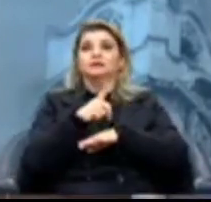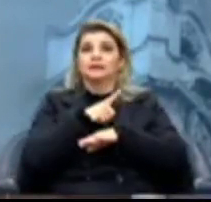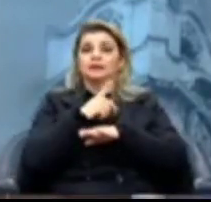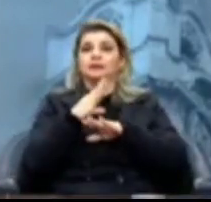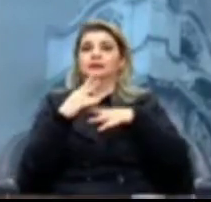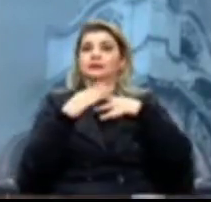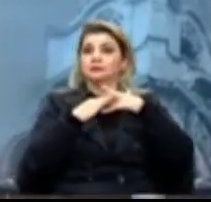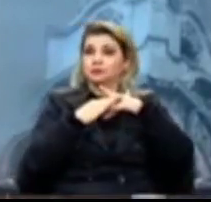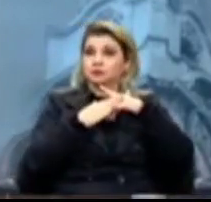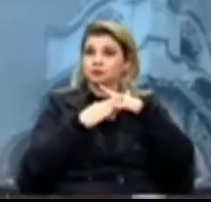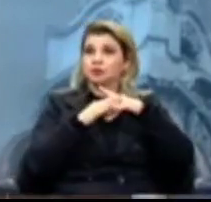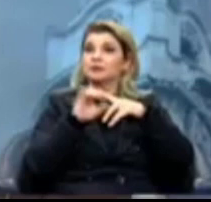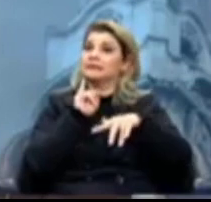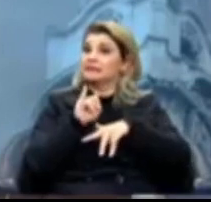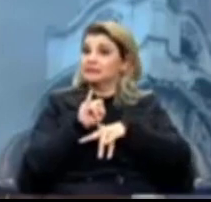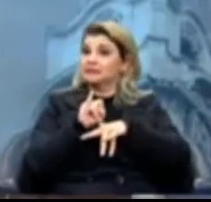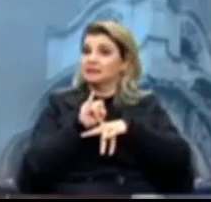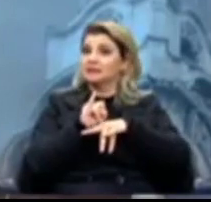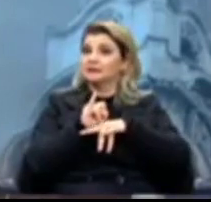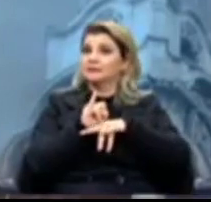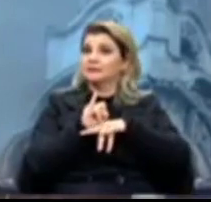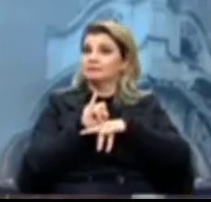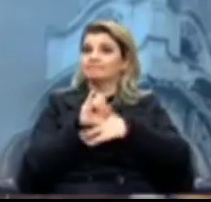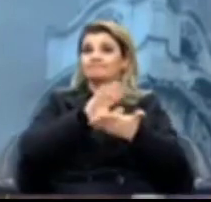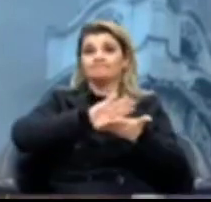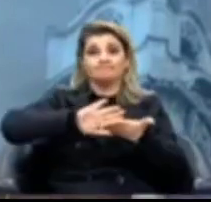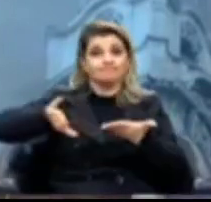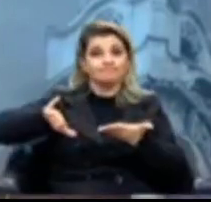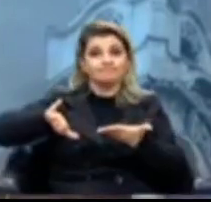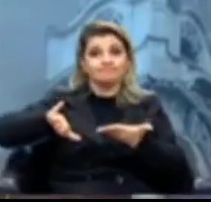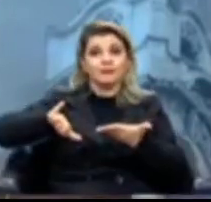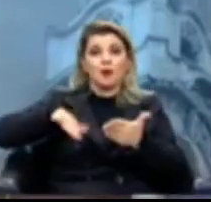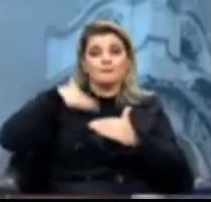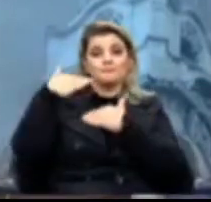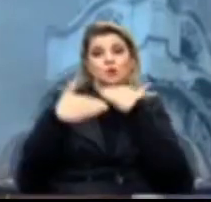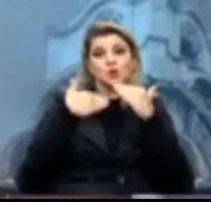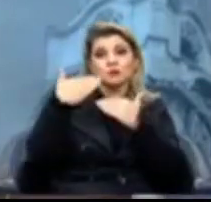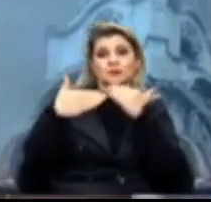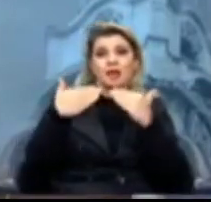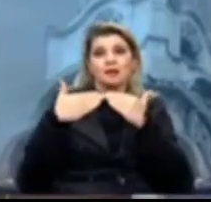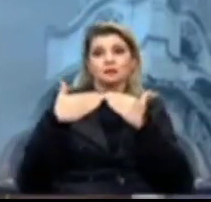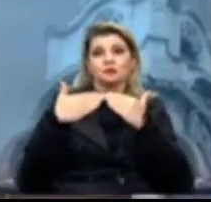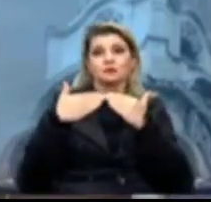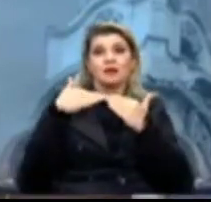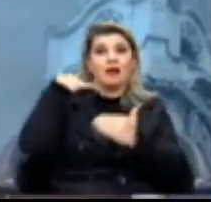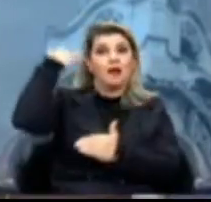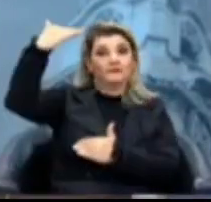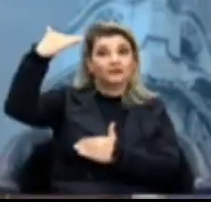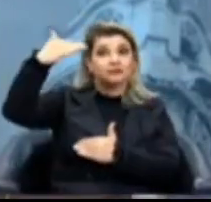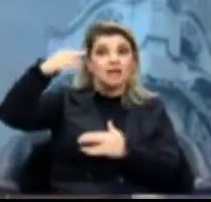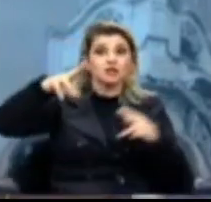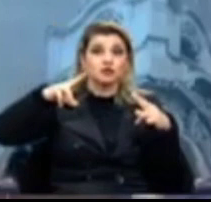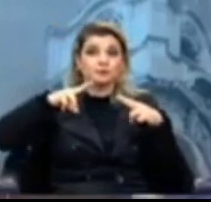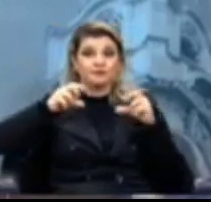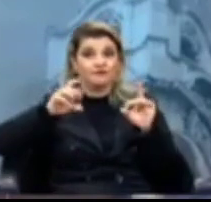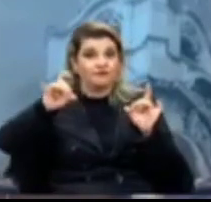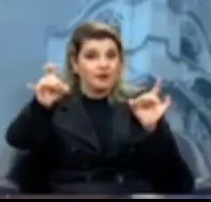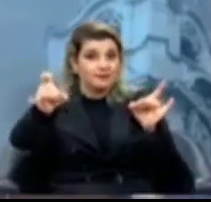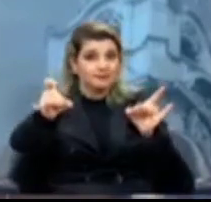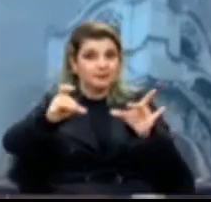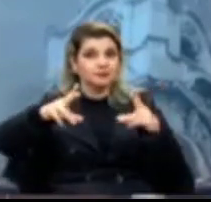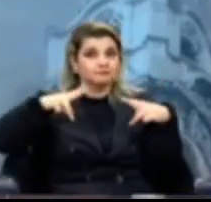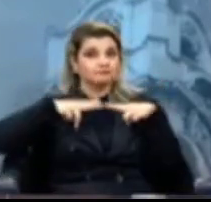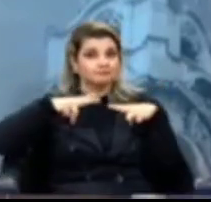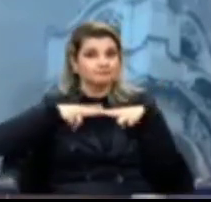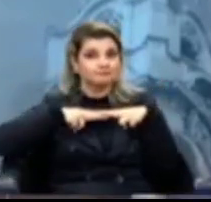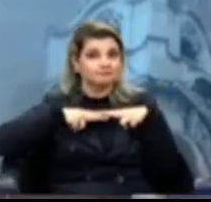E se nós deixarmos os processos avançarem de privatização, os processos de